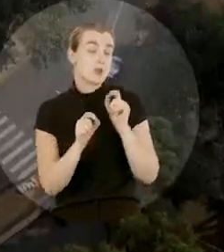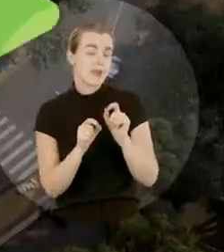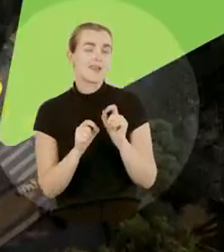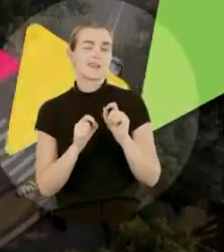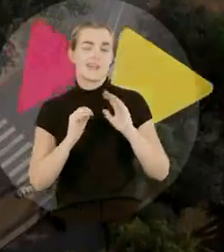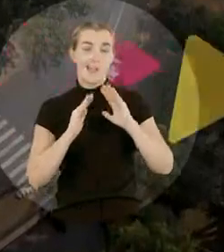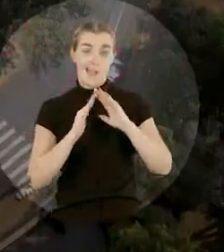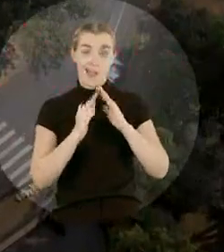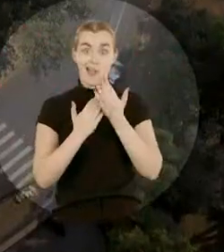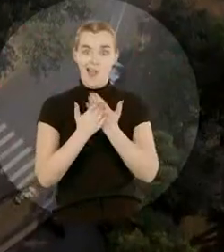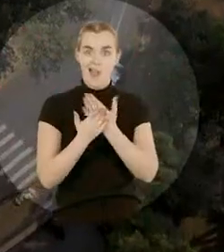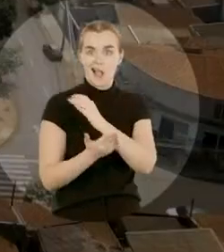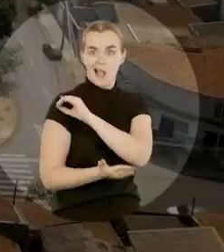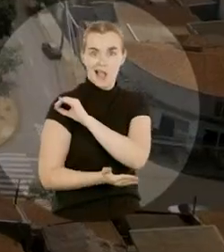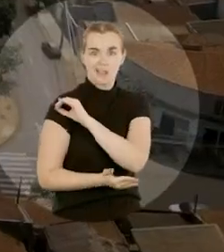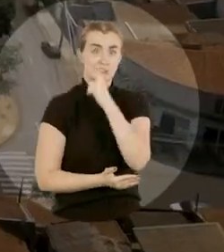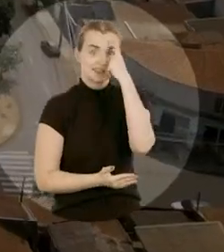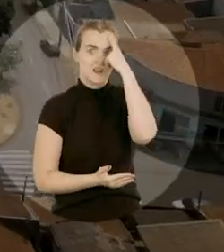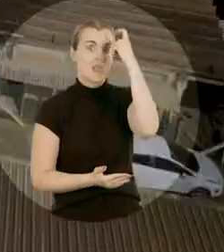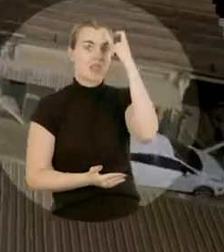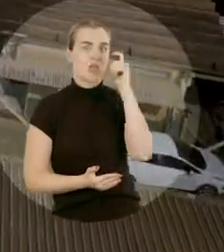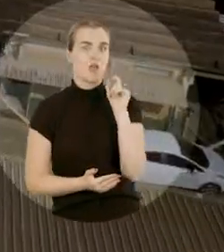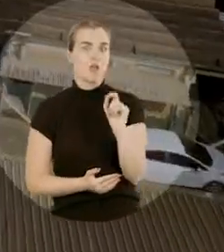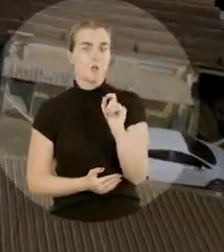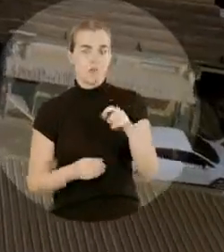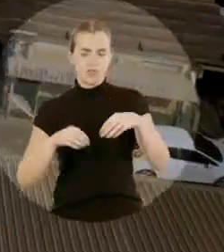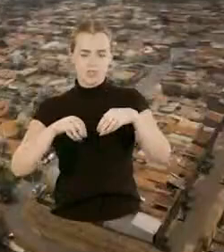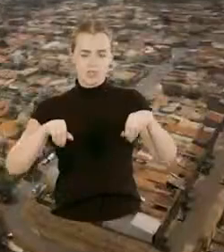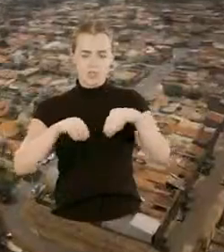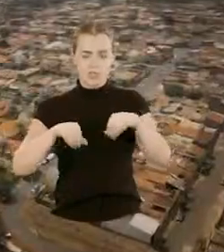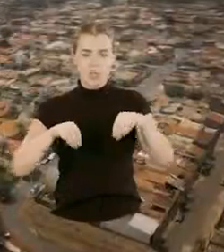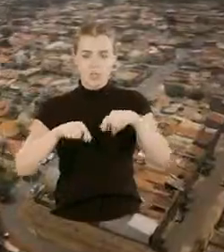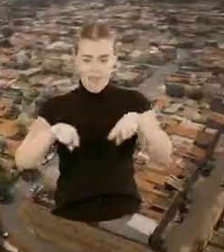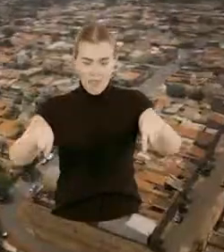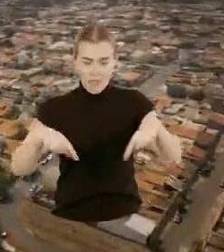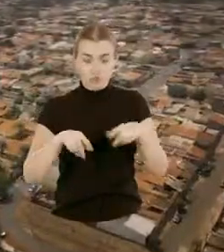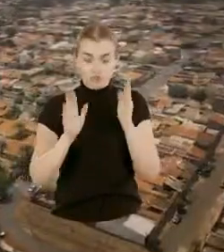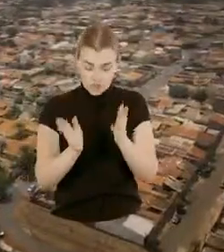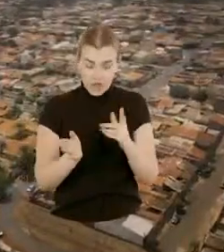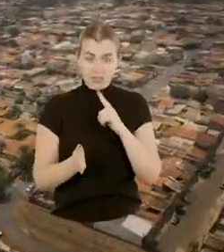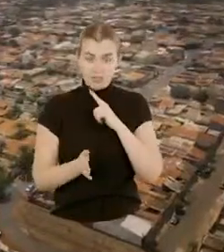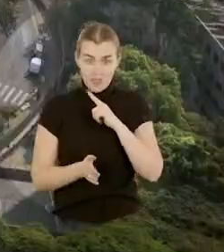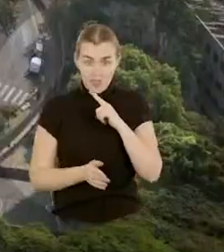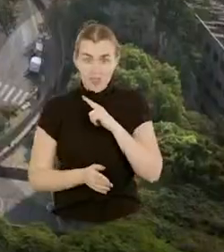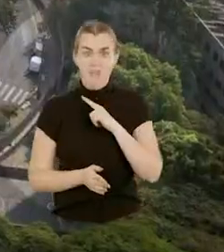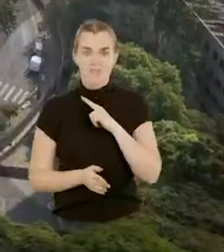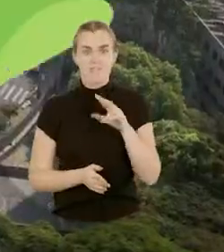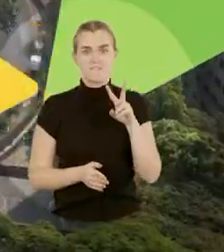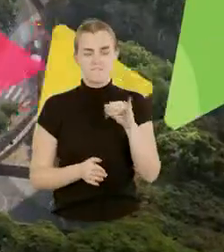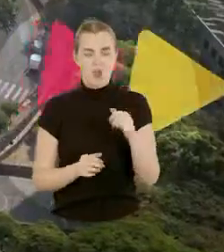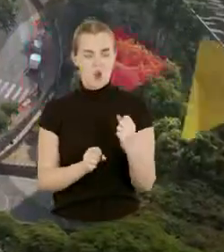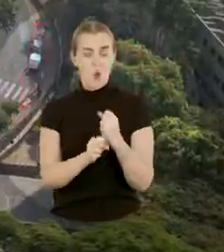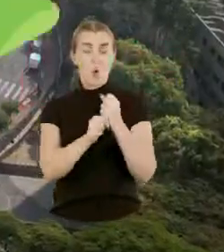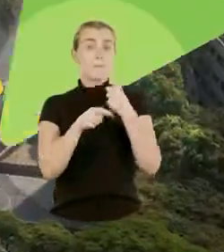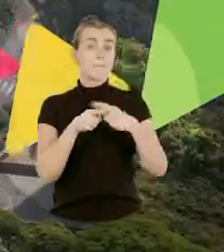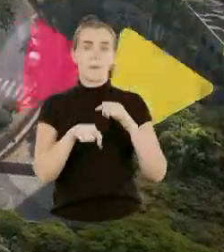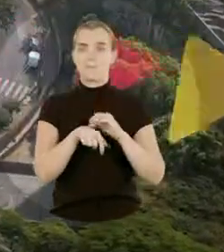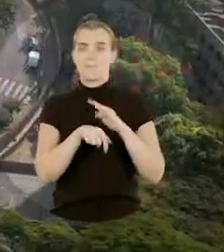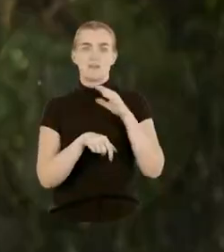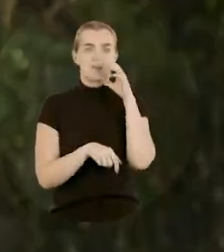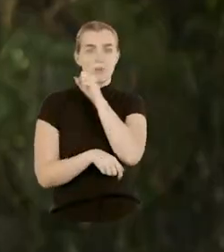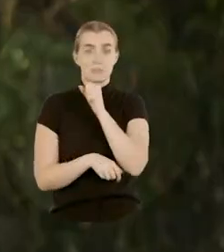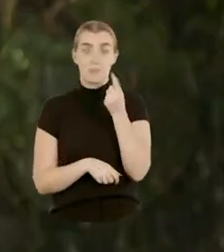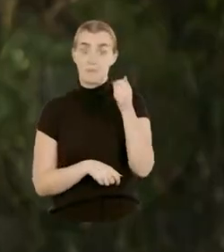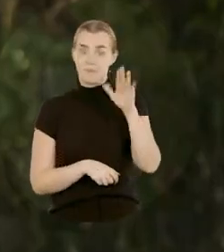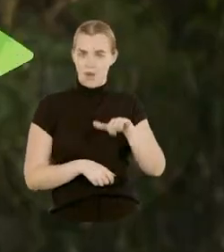com uma ideia inovadora. Ele vai usar os terrenos que já existem nas 6 IMEIs de Ribeirão, porque é mais rápido e mais barato.